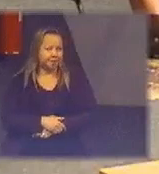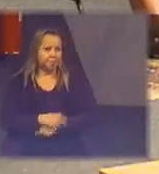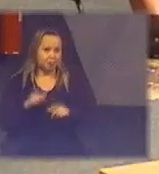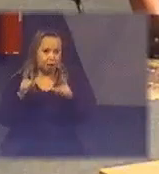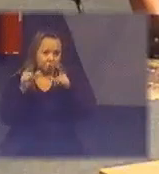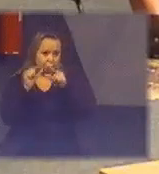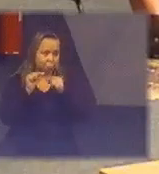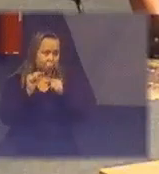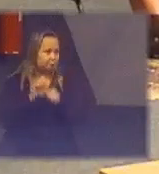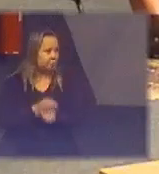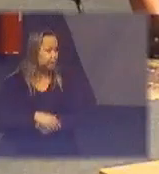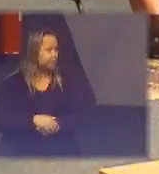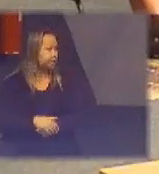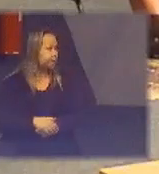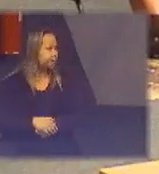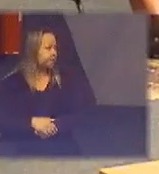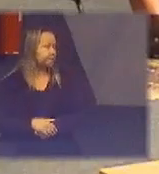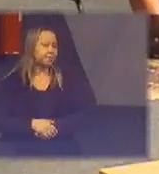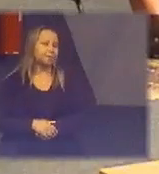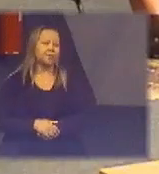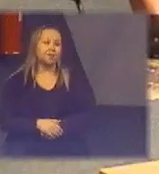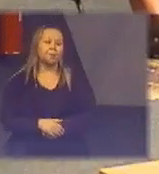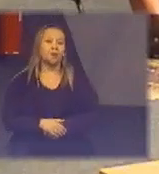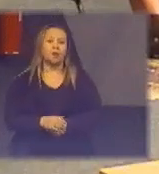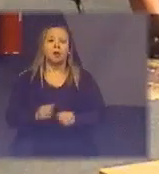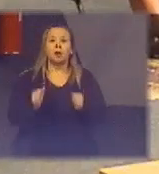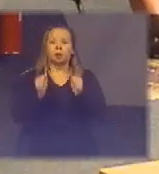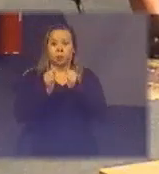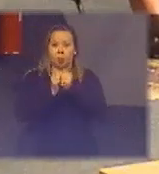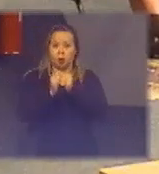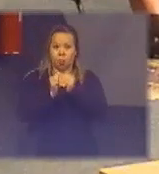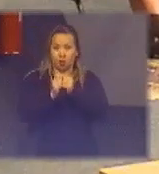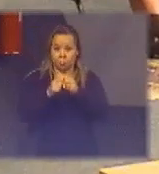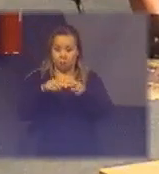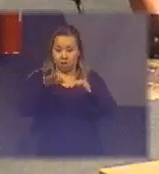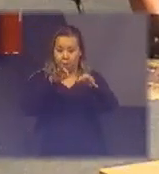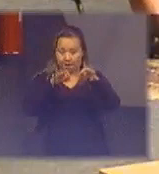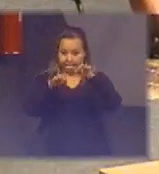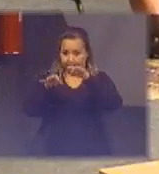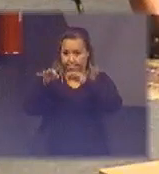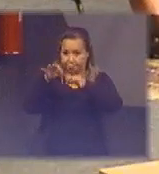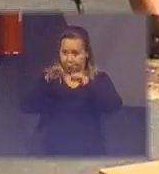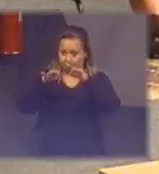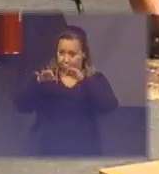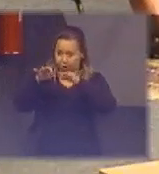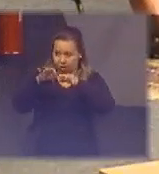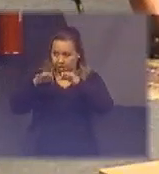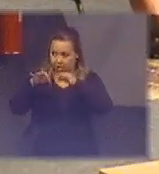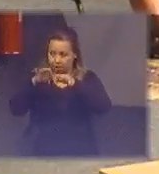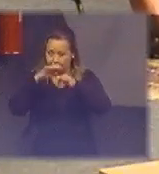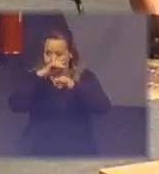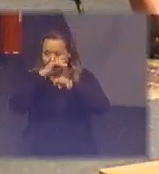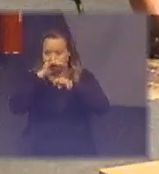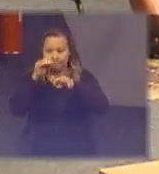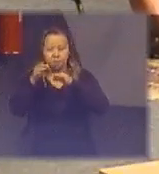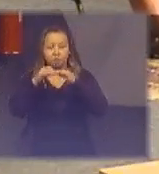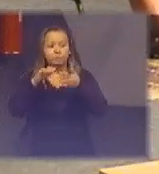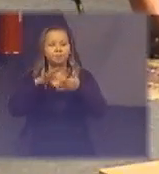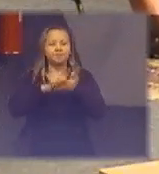obsolescência programada ou planejada planejada não tenho ouvido muito mas